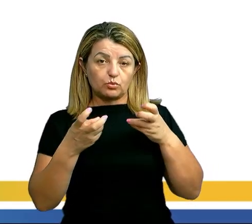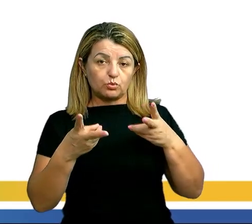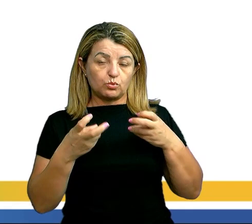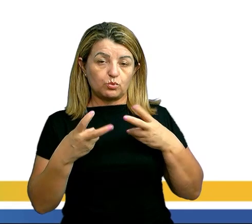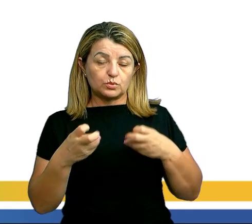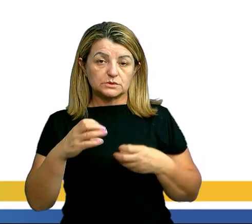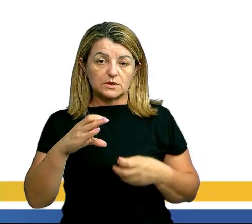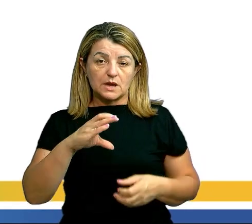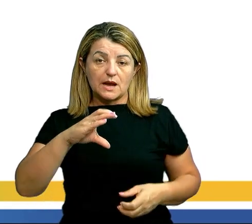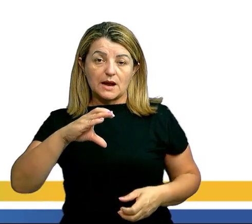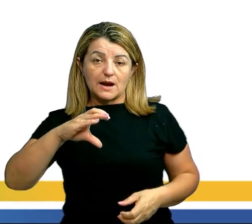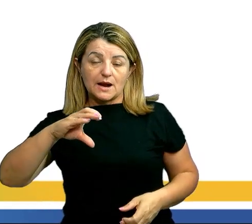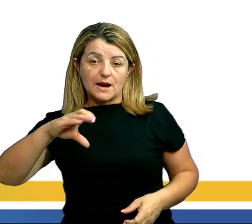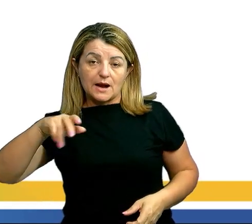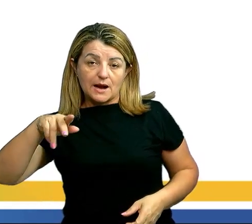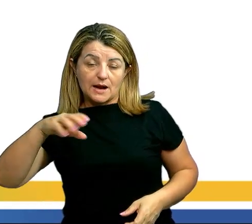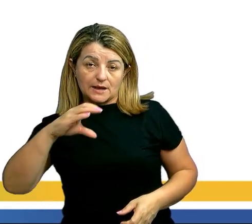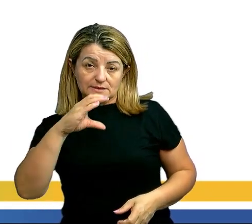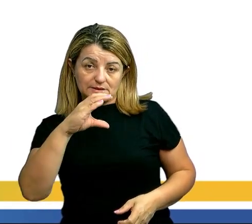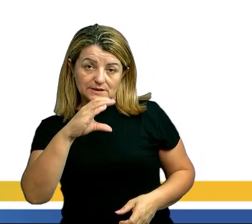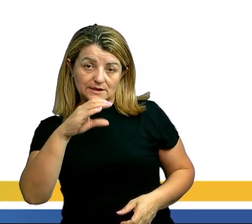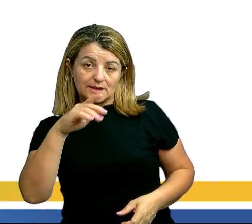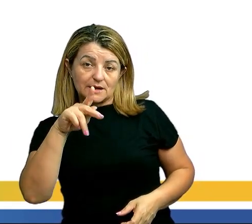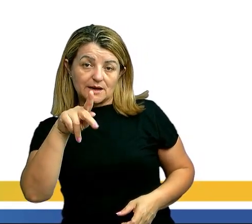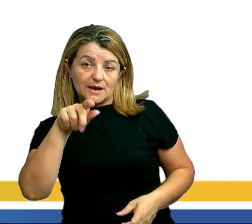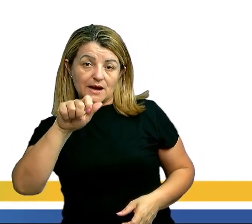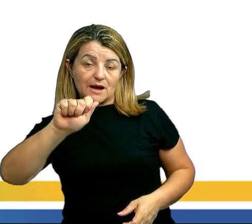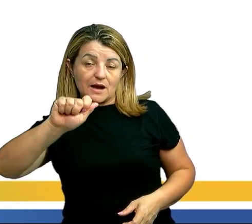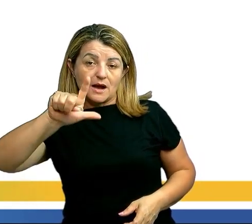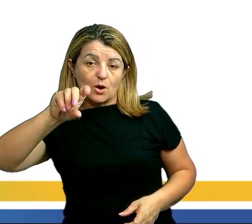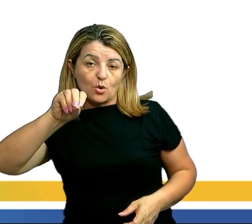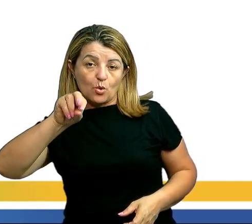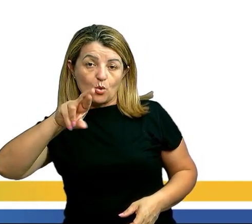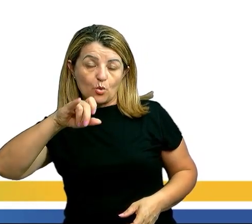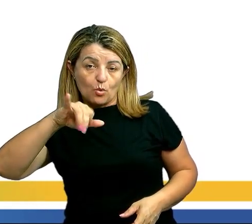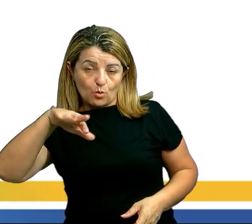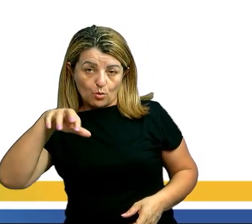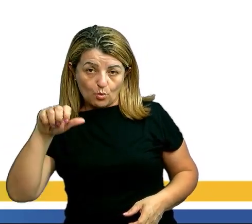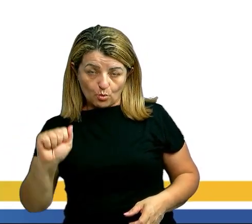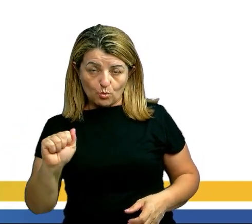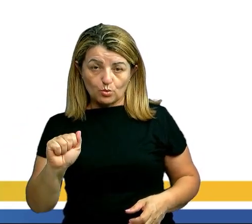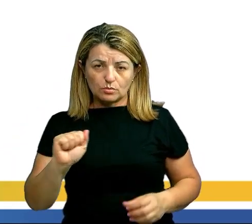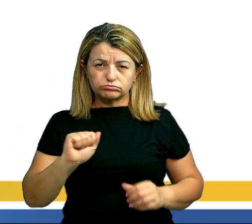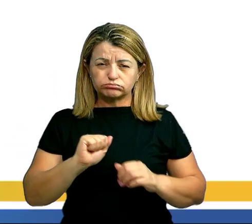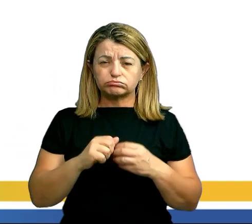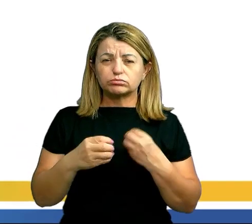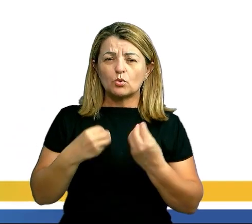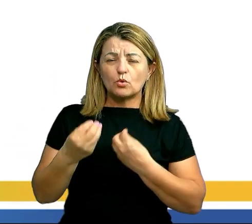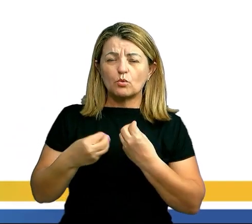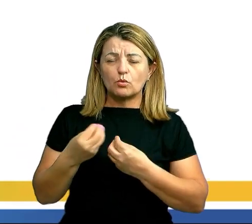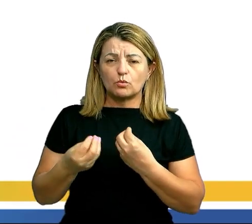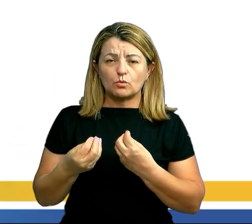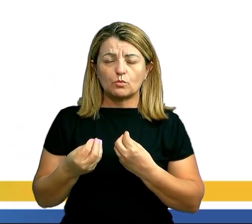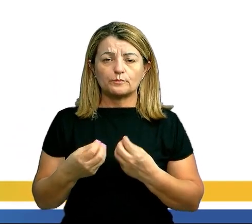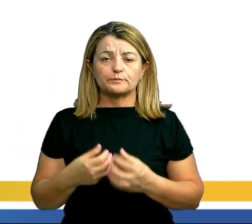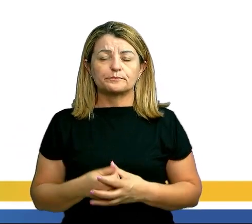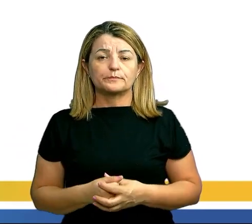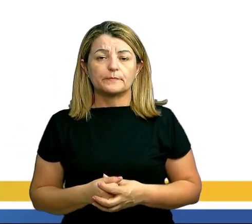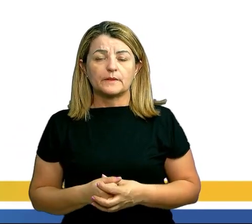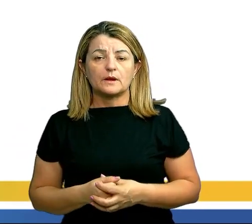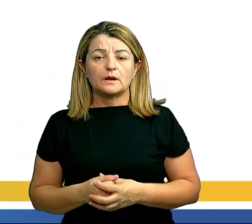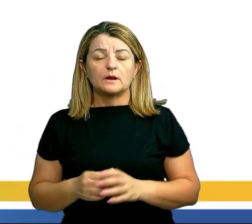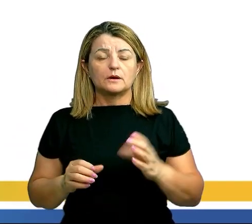ela apresenta algumas diferentes maneiras. Então, a propagação de calor, ela ocorre de 3 maneiras distintas. Tais como